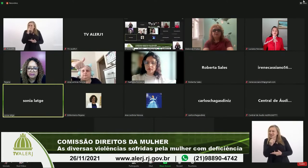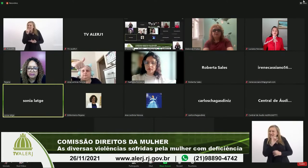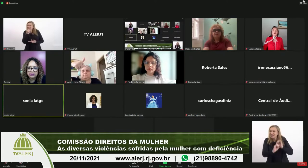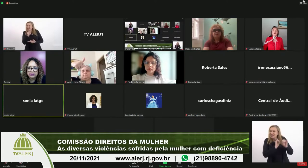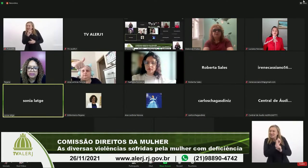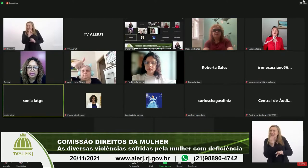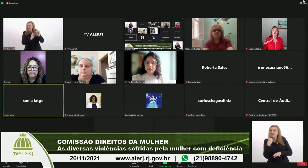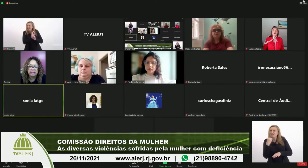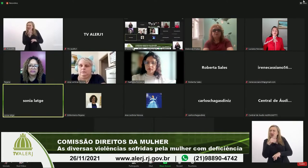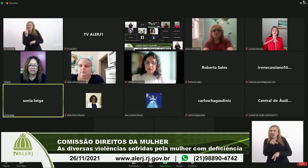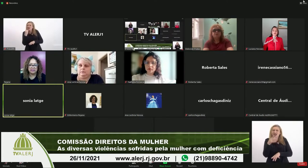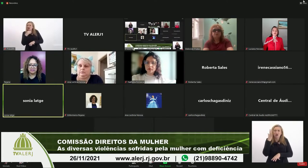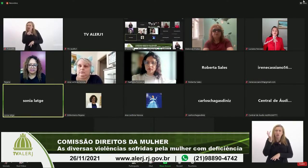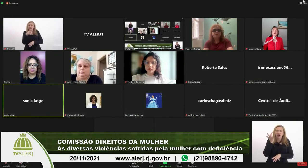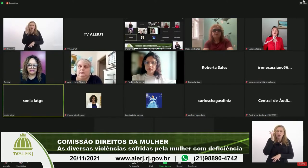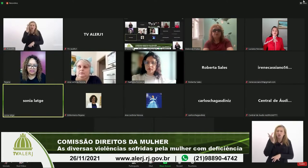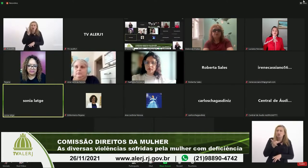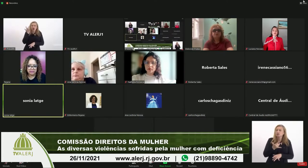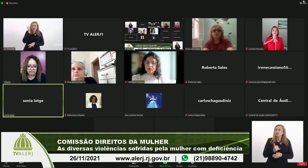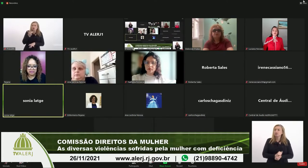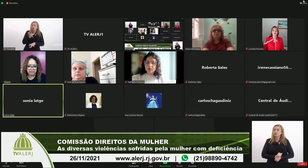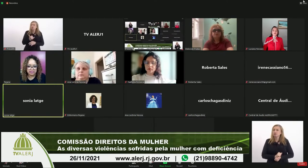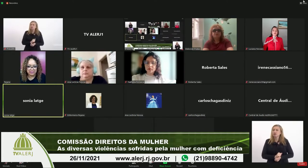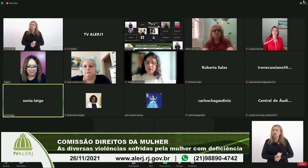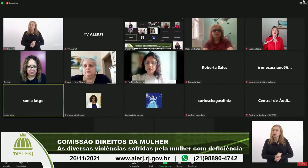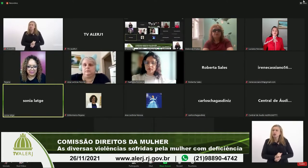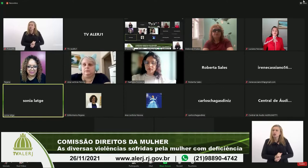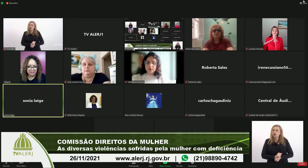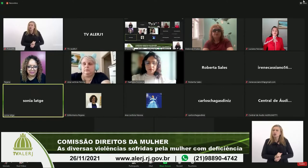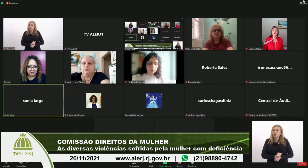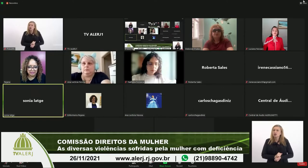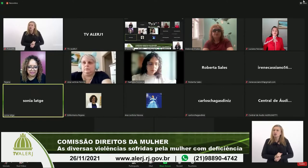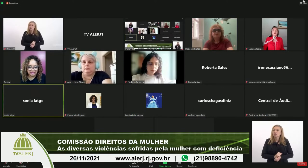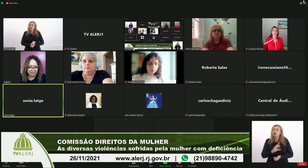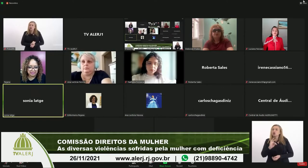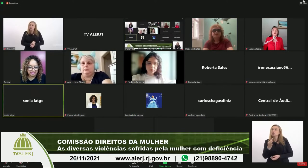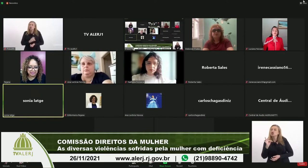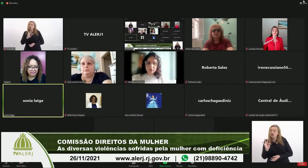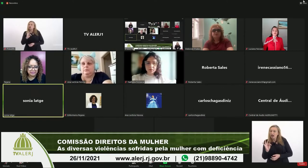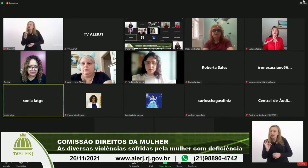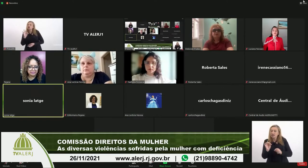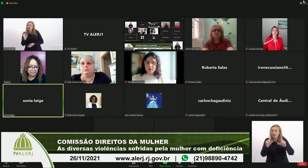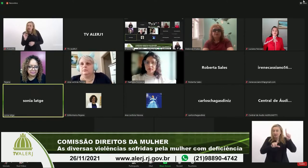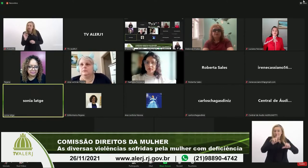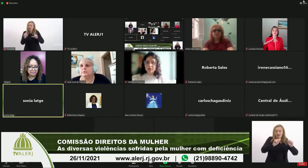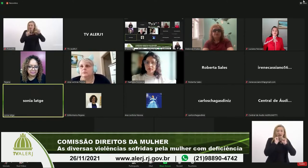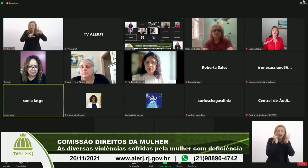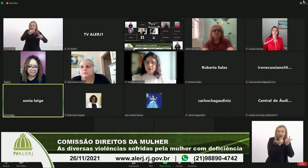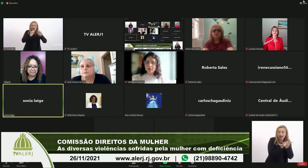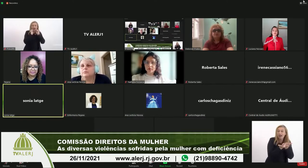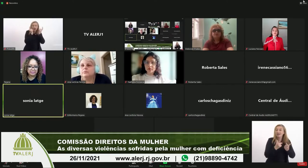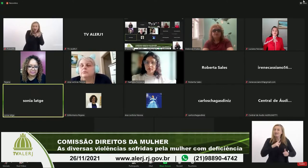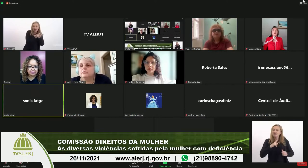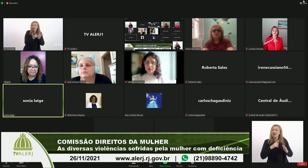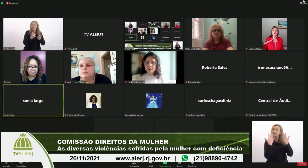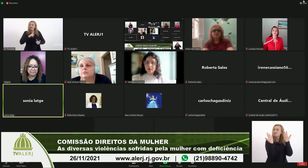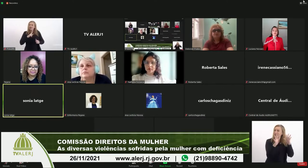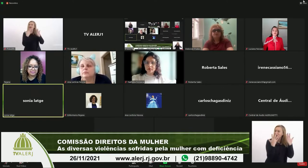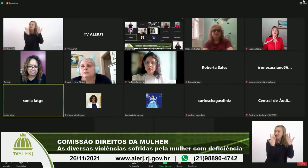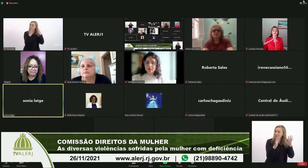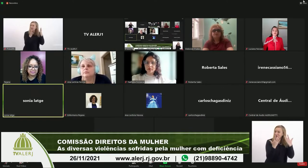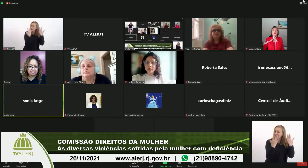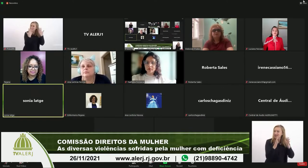Ejane olha tem parabéns no chat da televisão da TV Alerja tem parabéns a Selene